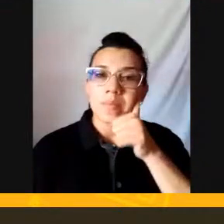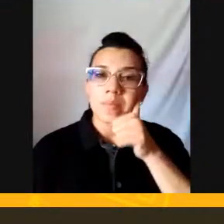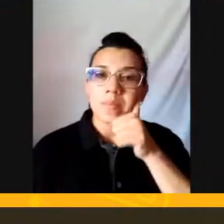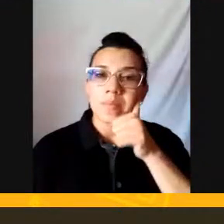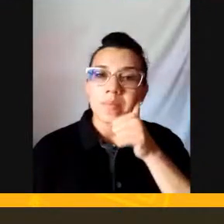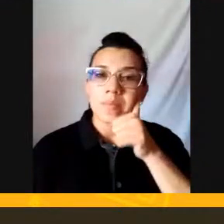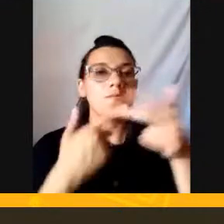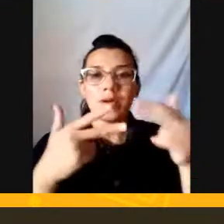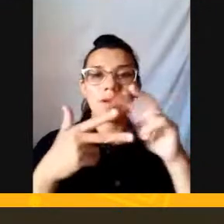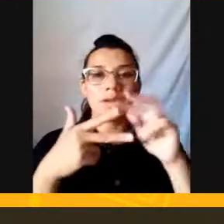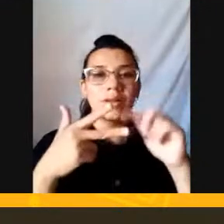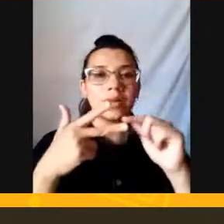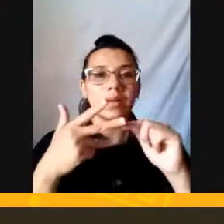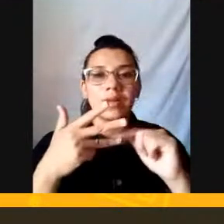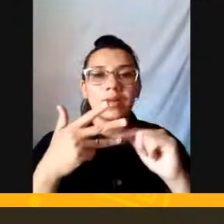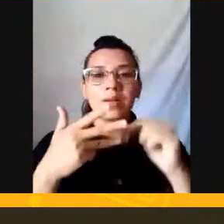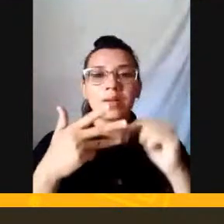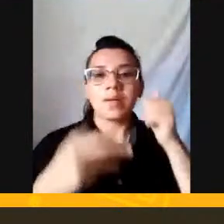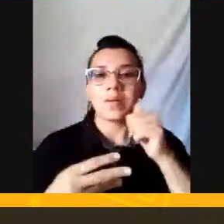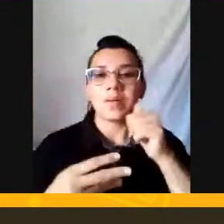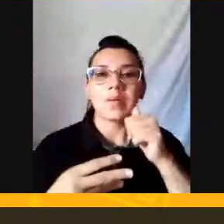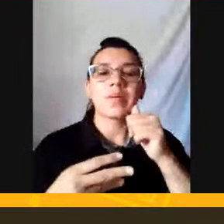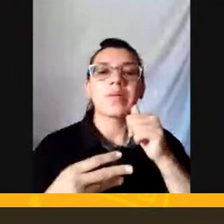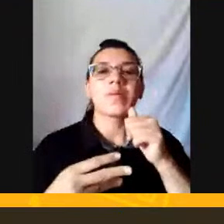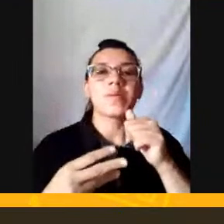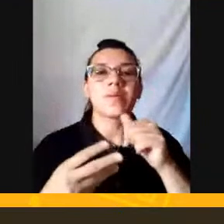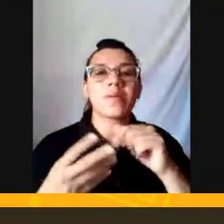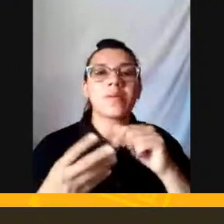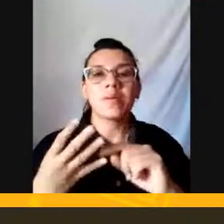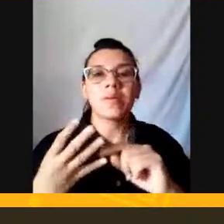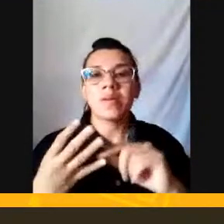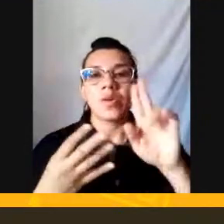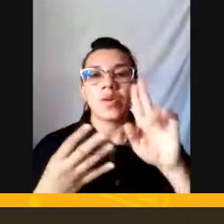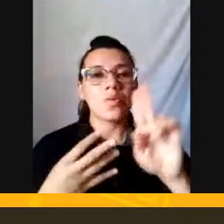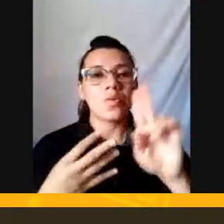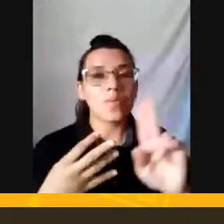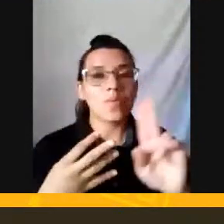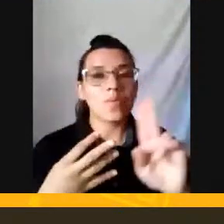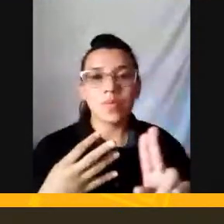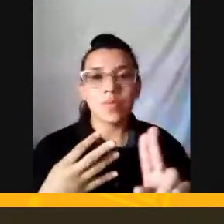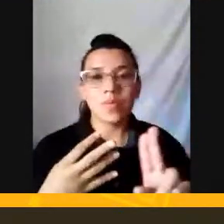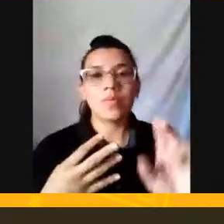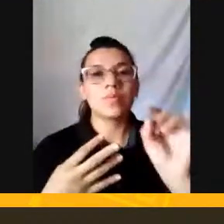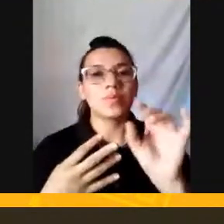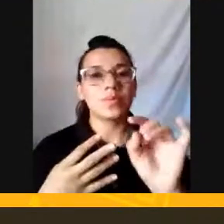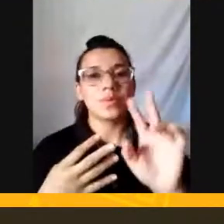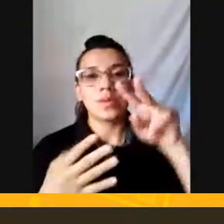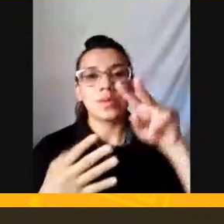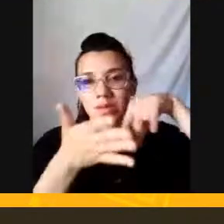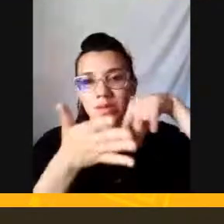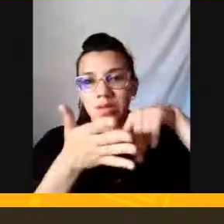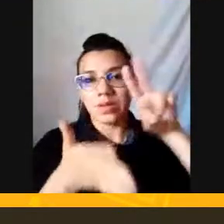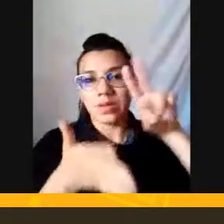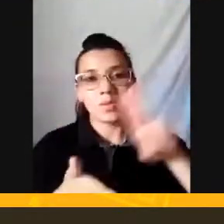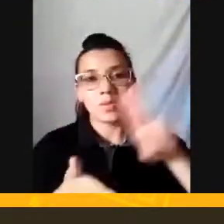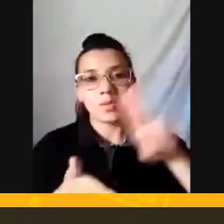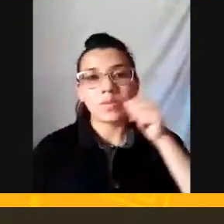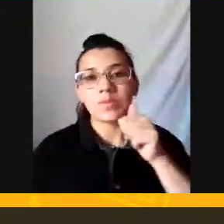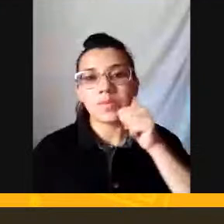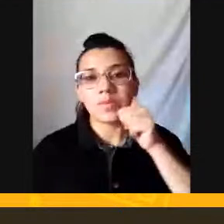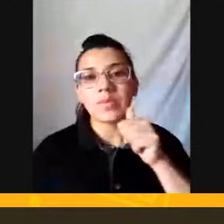Da Marisette Da Sandra Lima Da Michelle Cristina Tomaz O mais O Com a gente